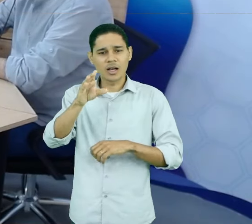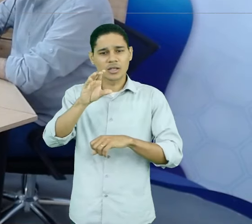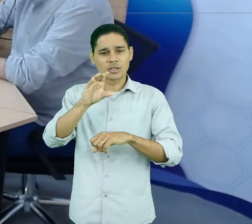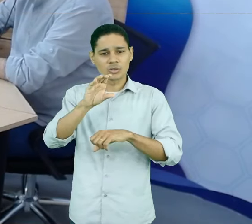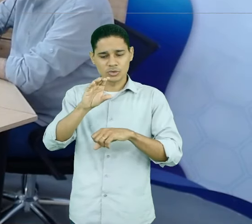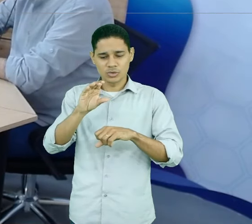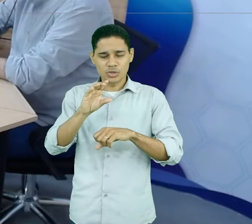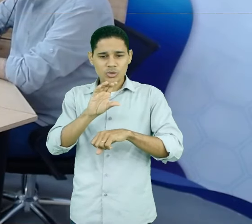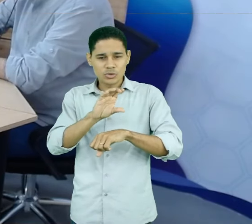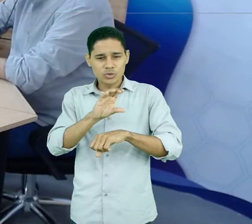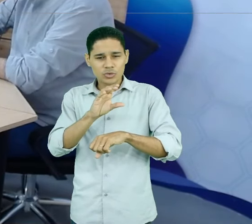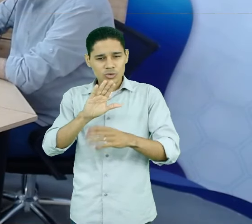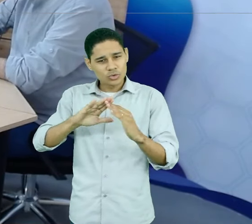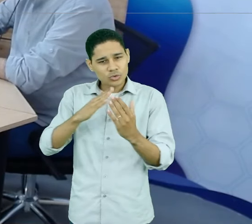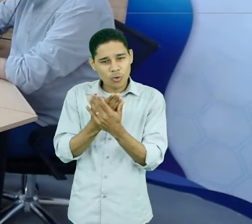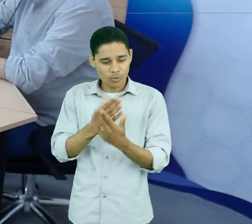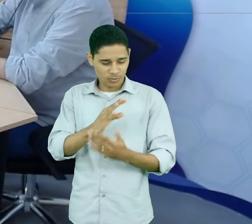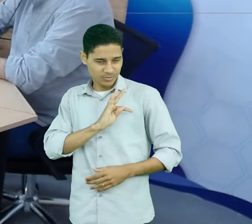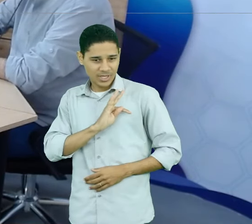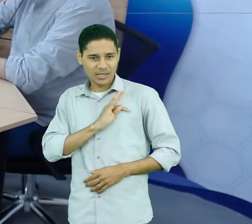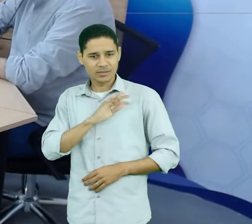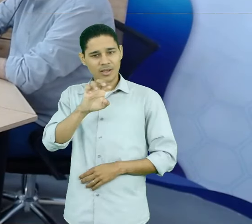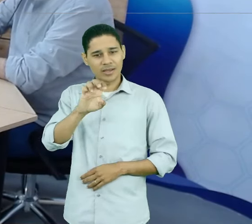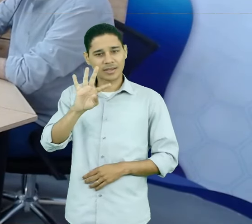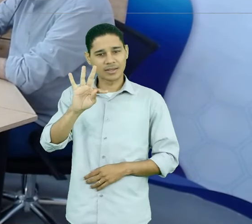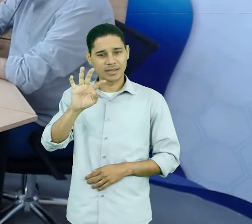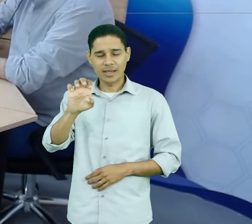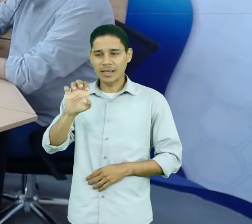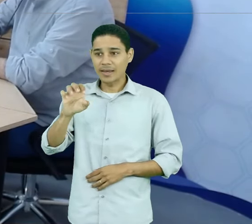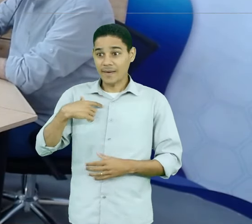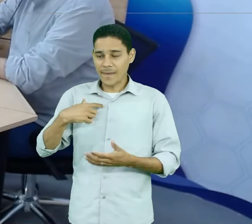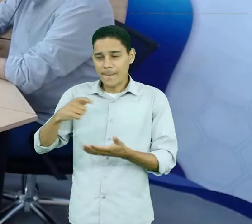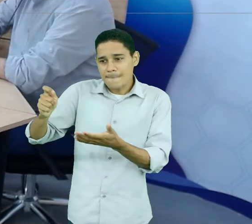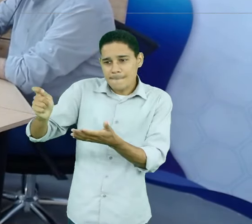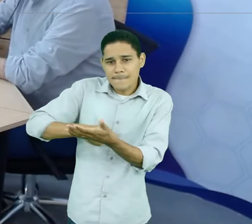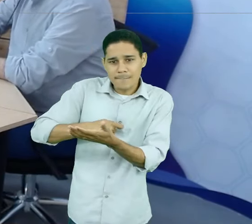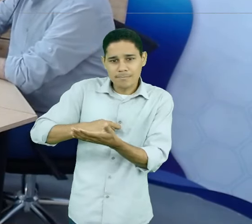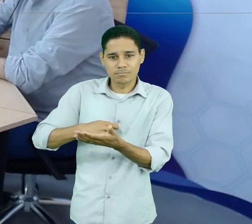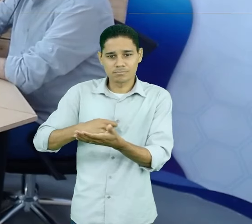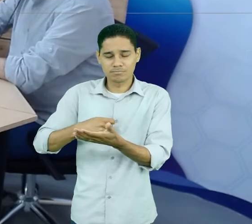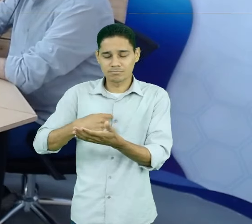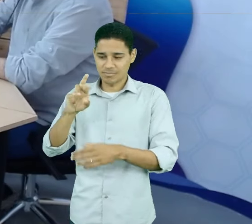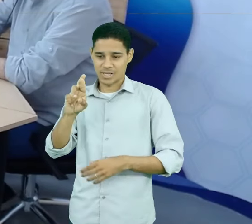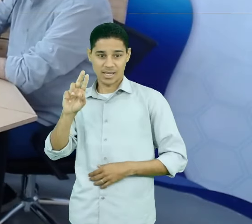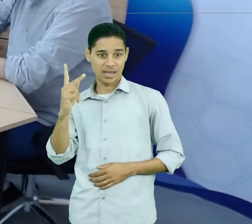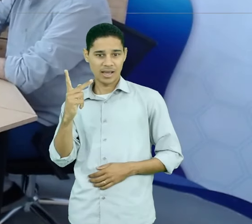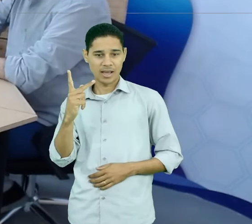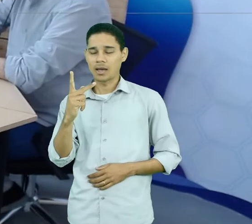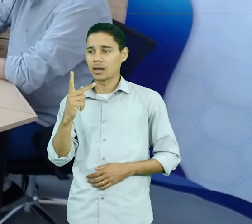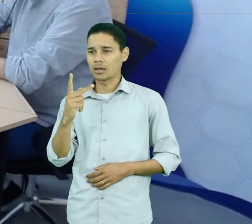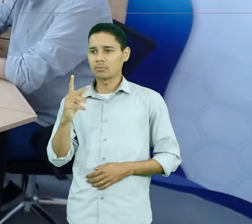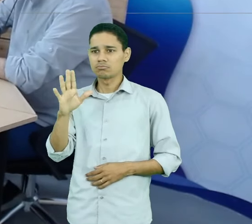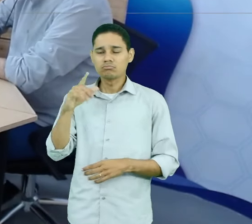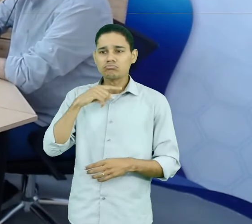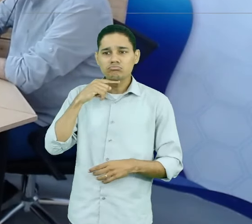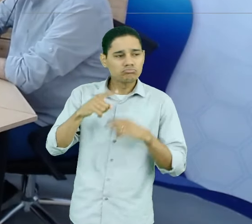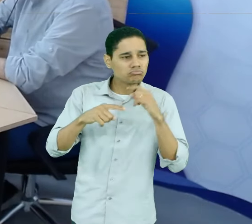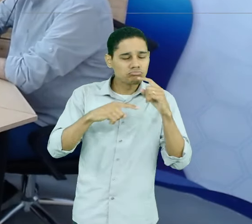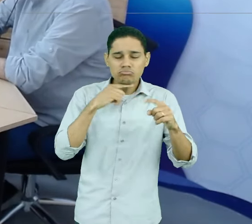ETE e quero me matricular em técnico e em recursos humanos. Não vai encontrar, porque